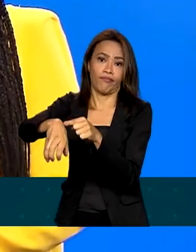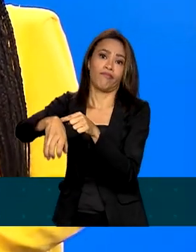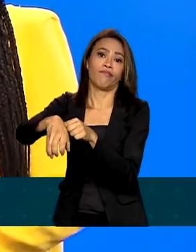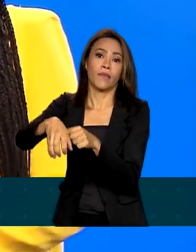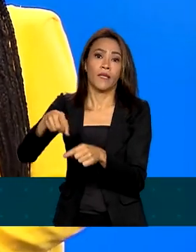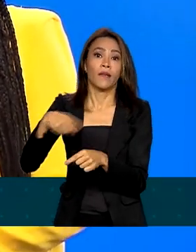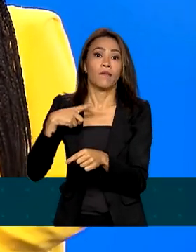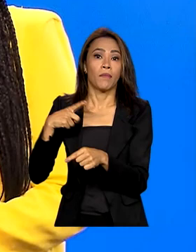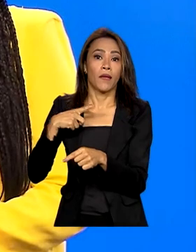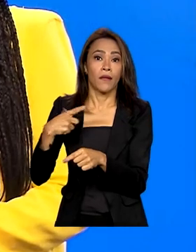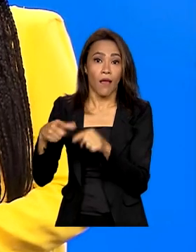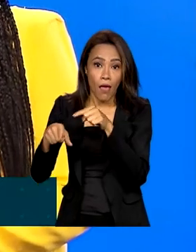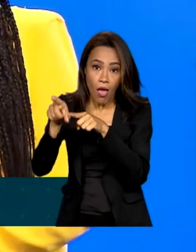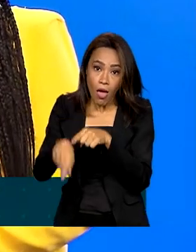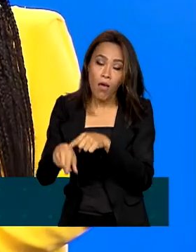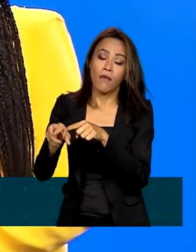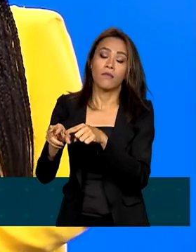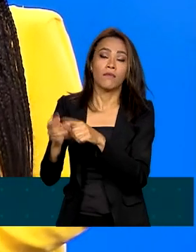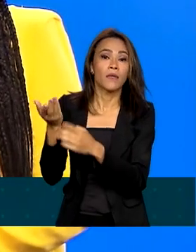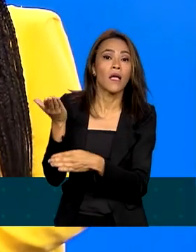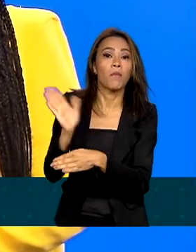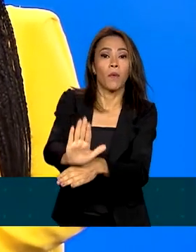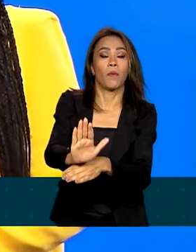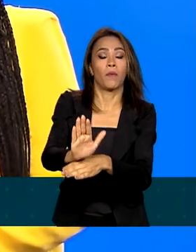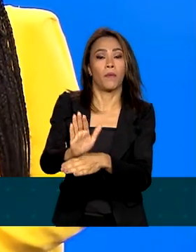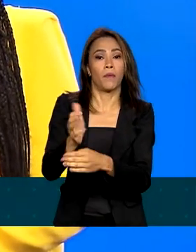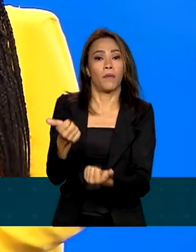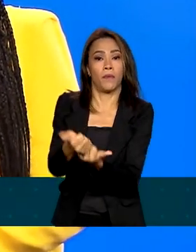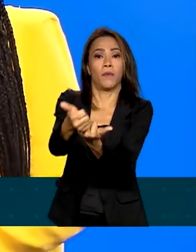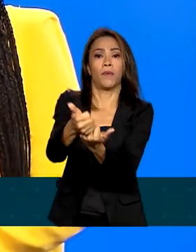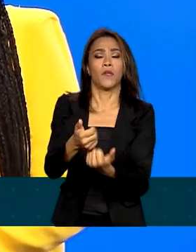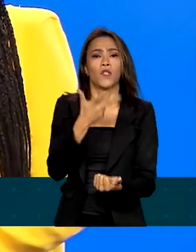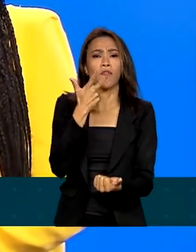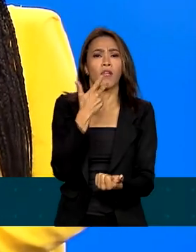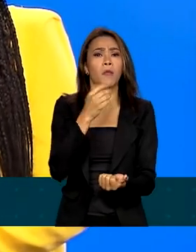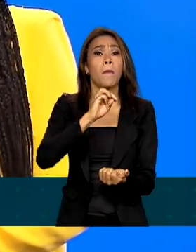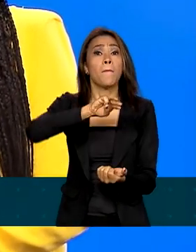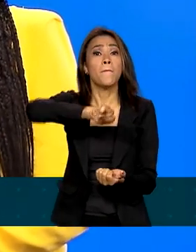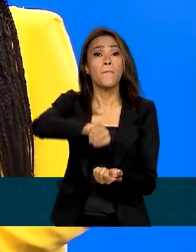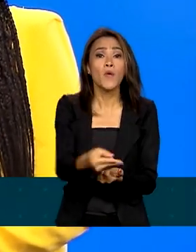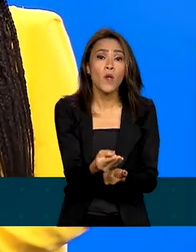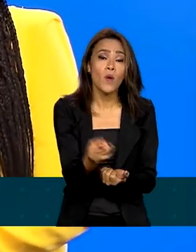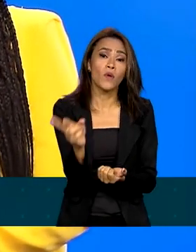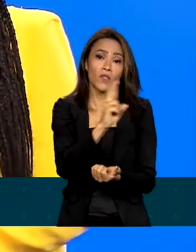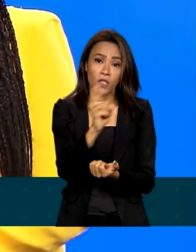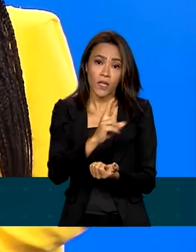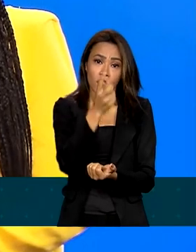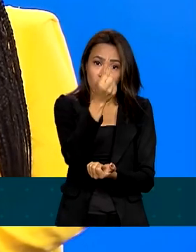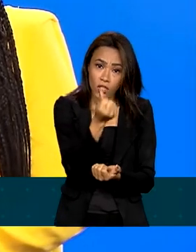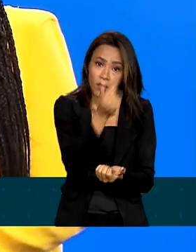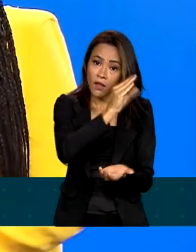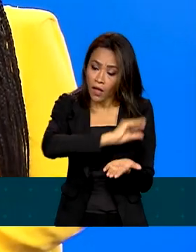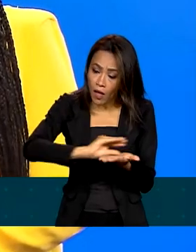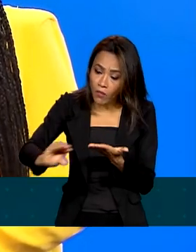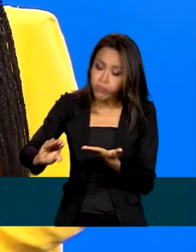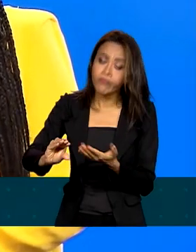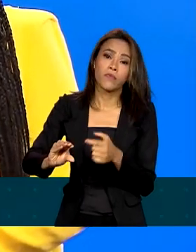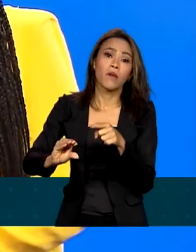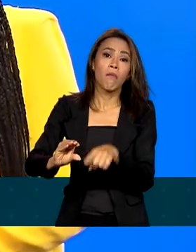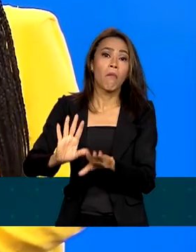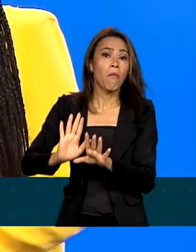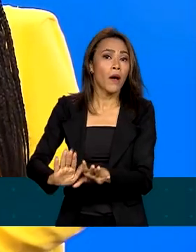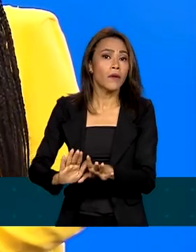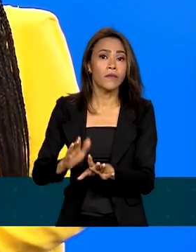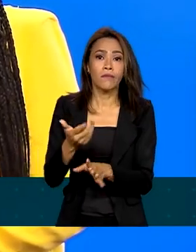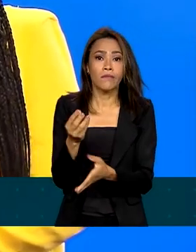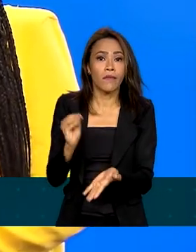nos referindo, portanto, a milhões de reais que são alocados para essa atividade, mas que não encontraram